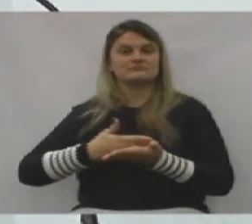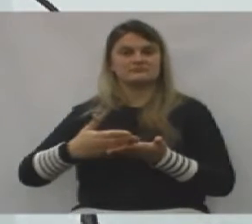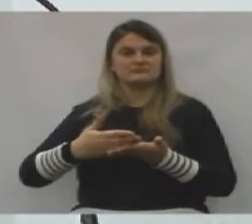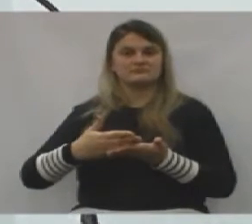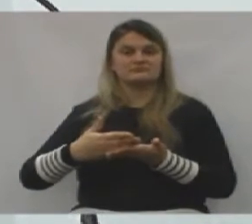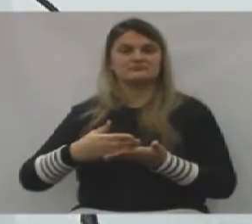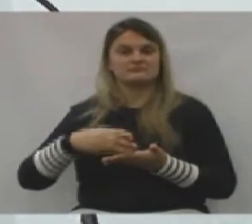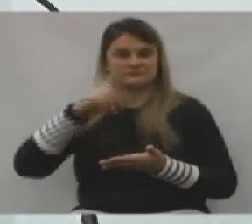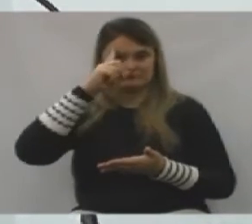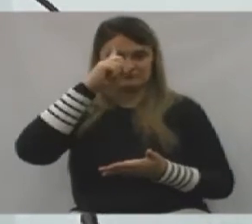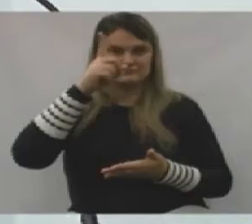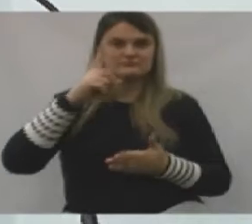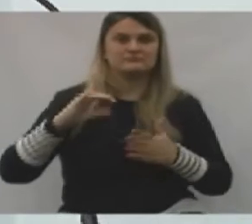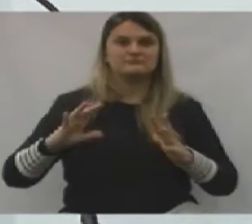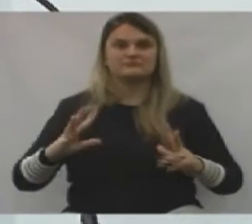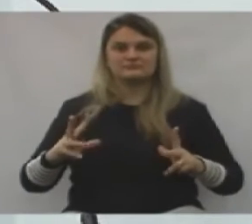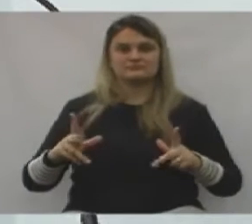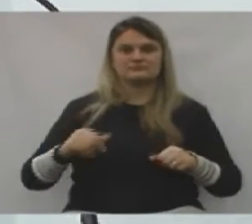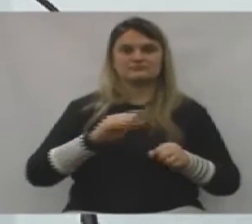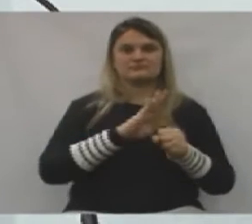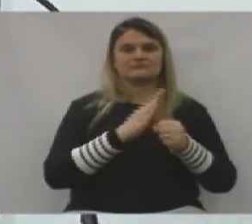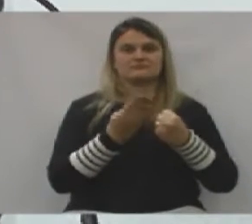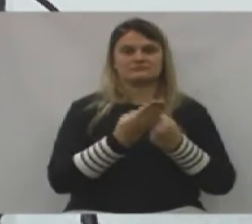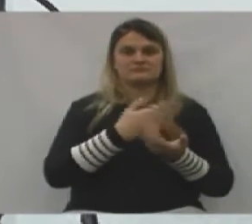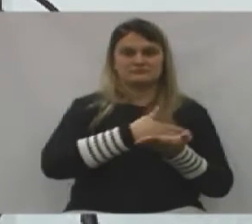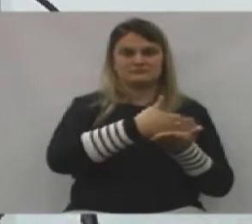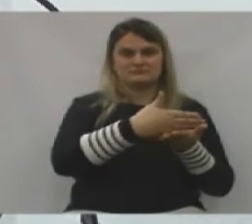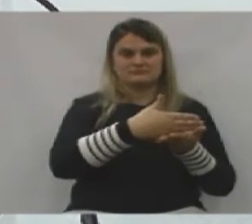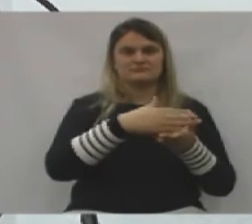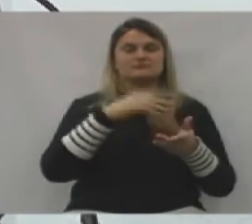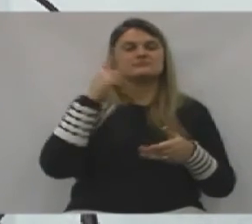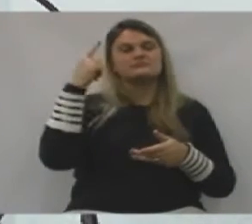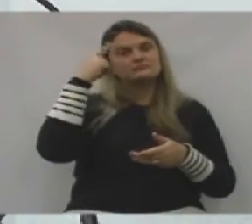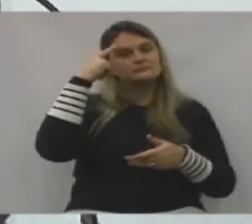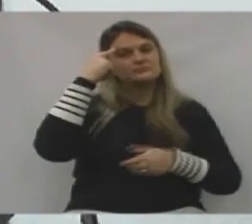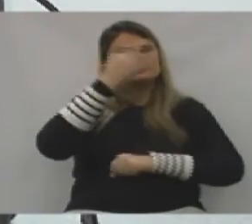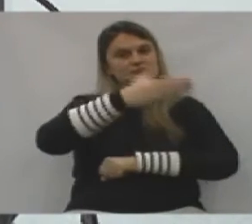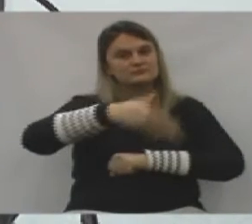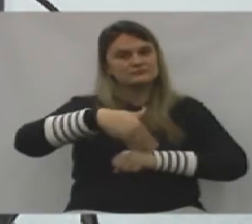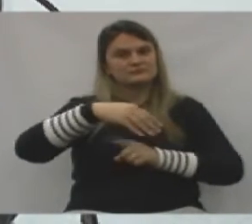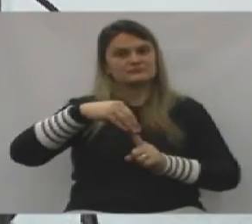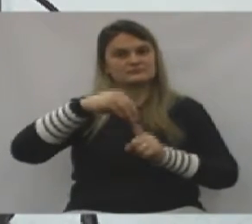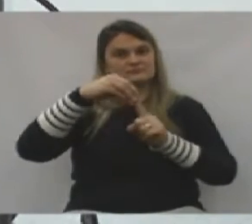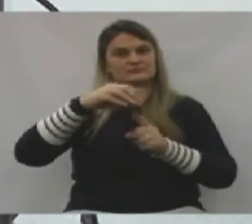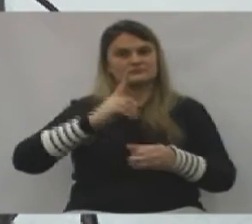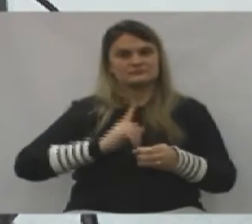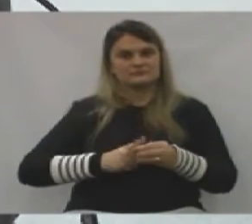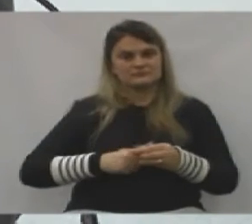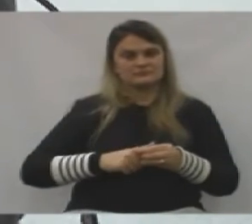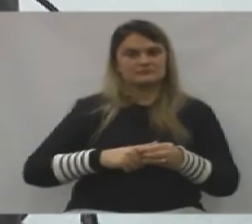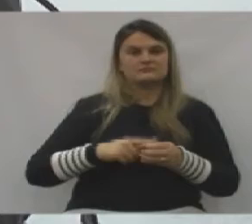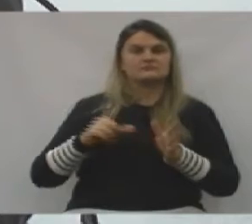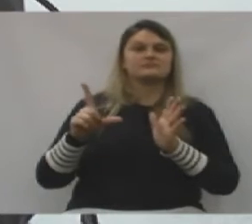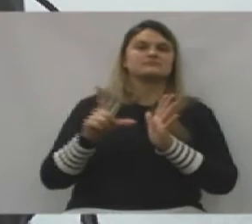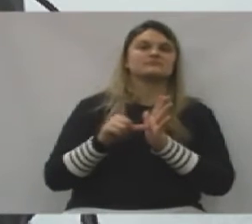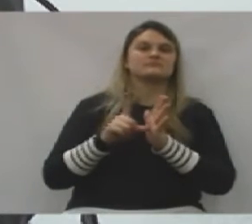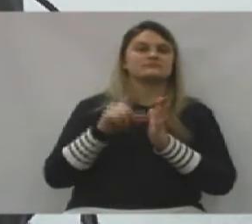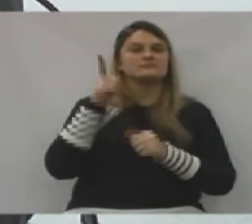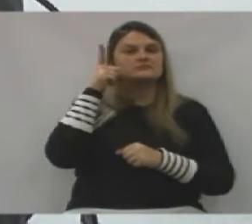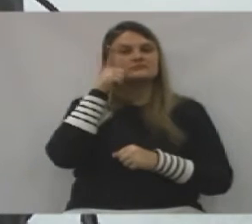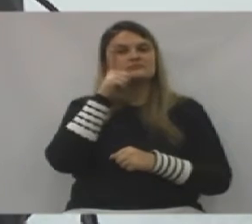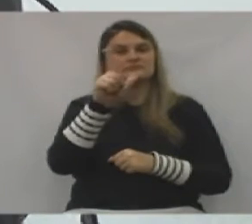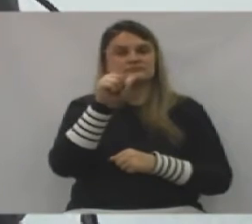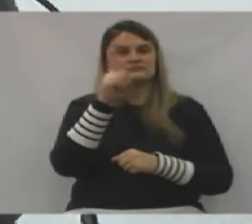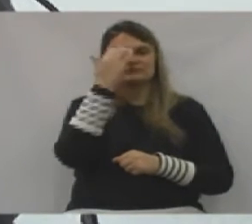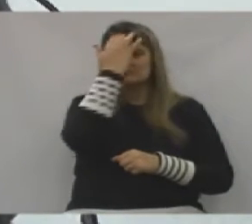a mandar patroa para os bairros, aí a gente começa a pensar na rua principal da cidade, para que o comércio ganhe.